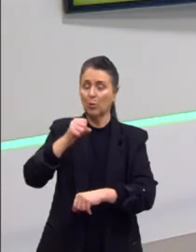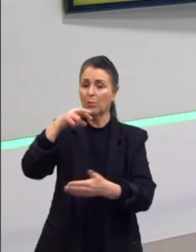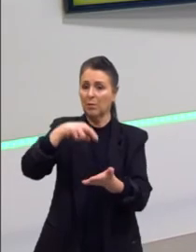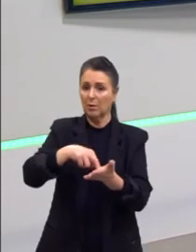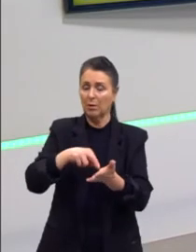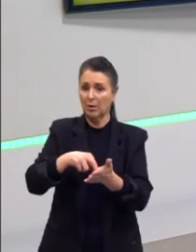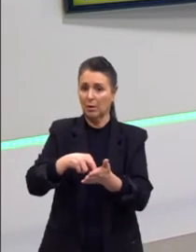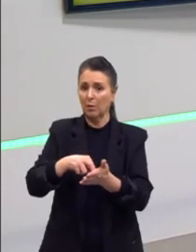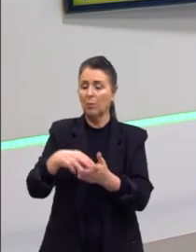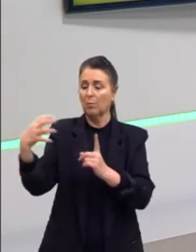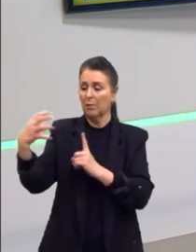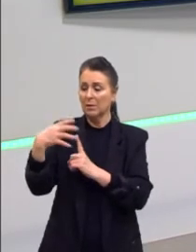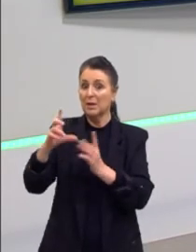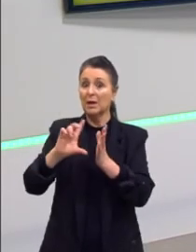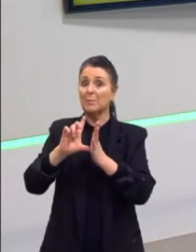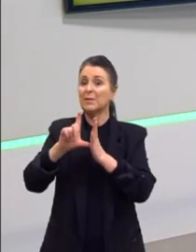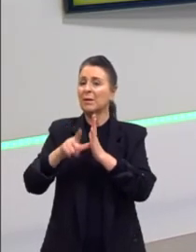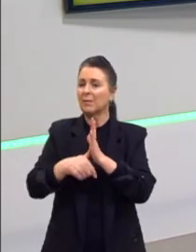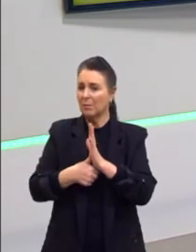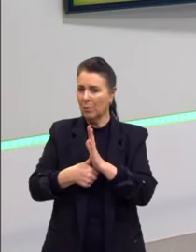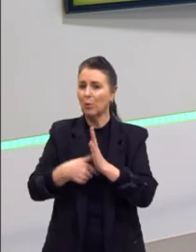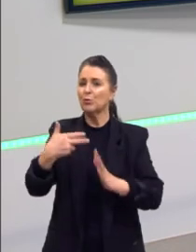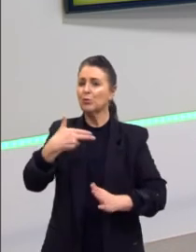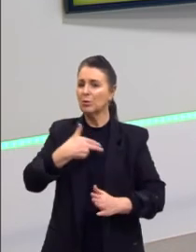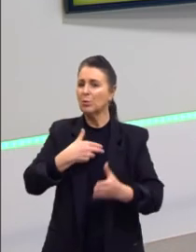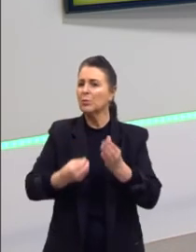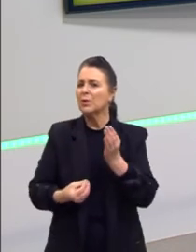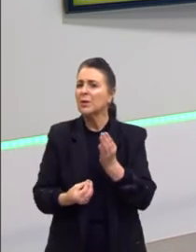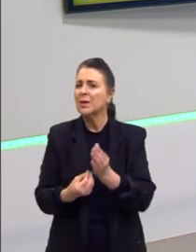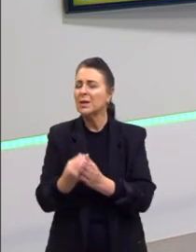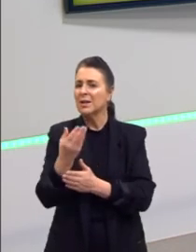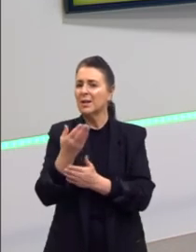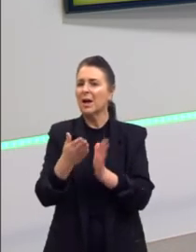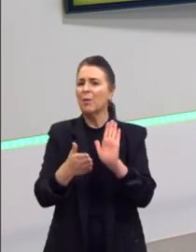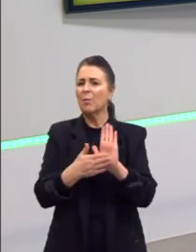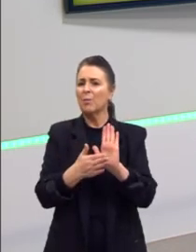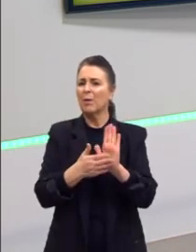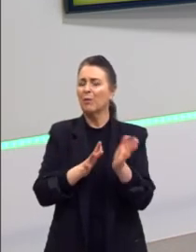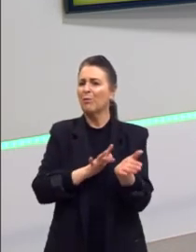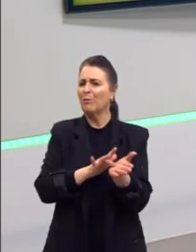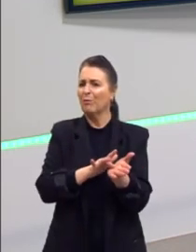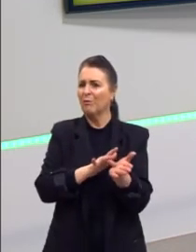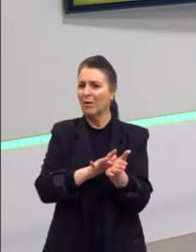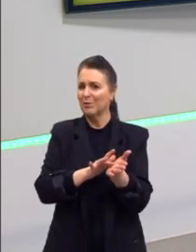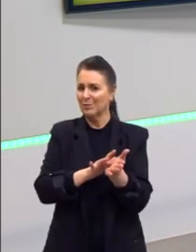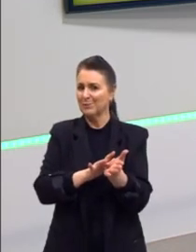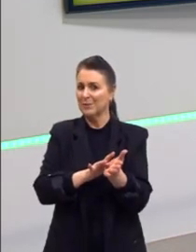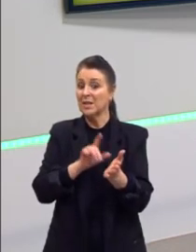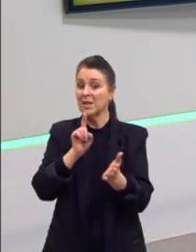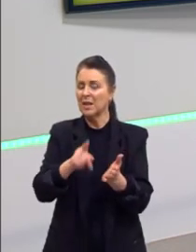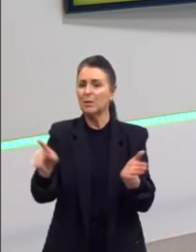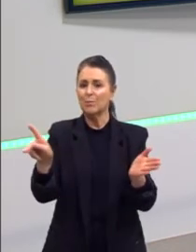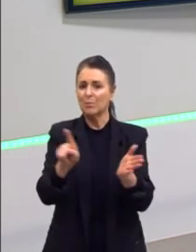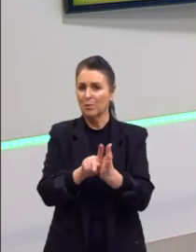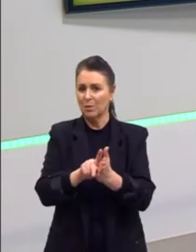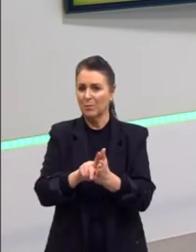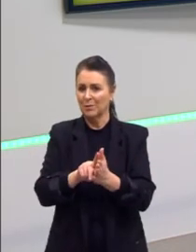depois Getúlio Vargas cria um plano falso, só para ter um pretexto para dar esse golpe e se manter no poder.